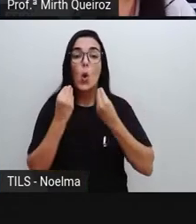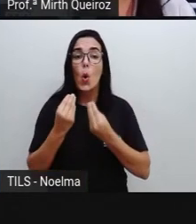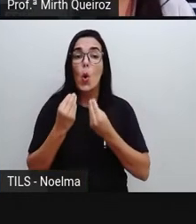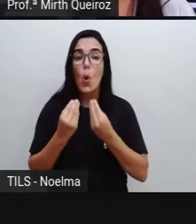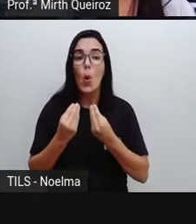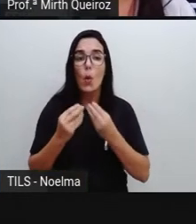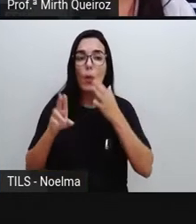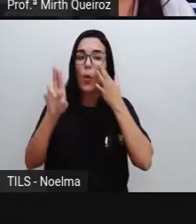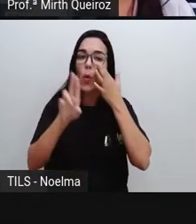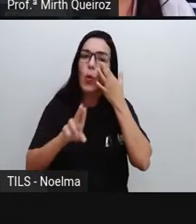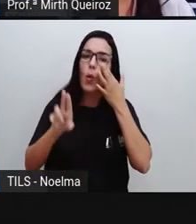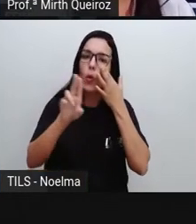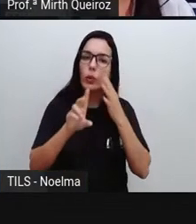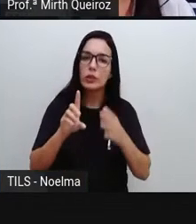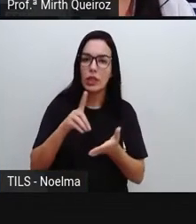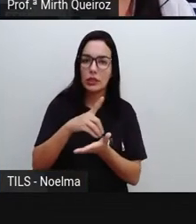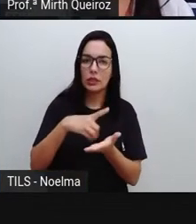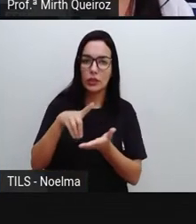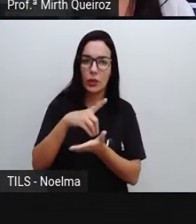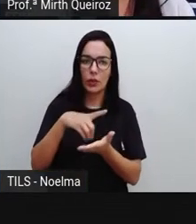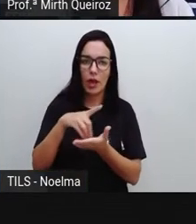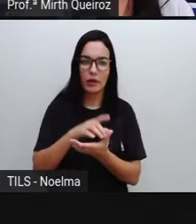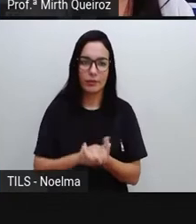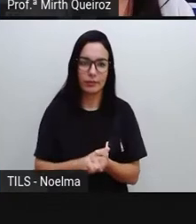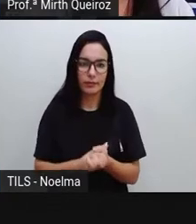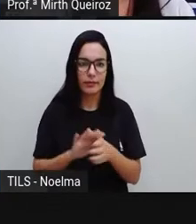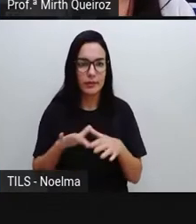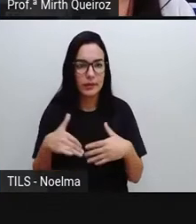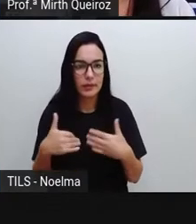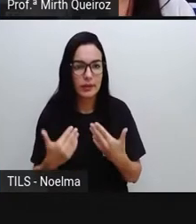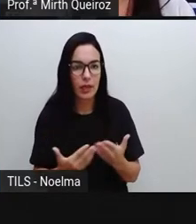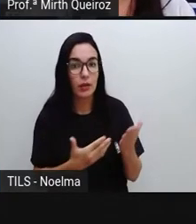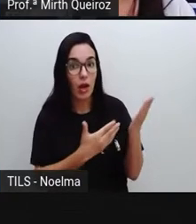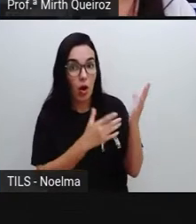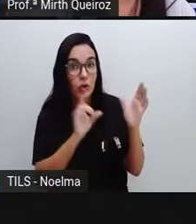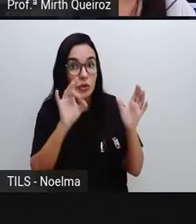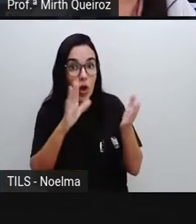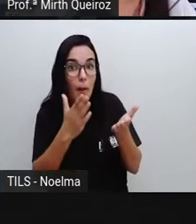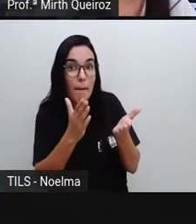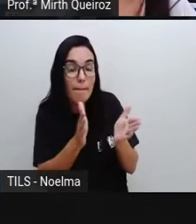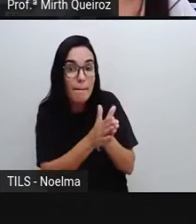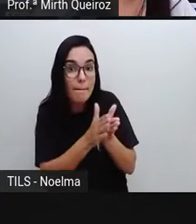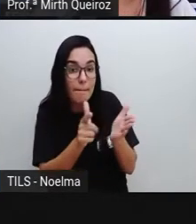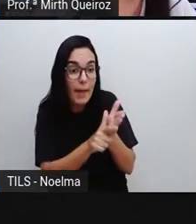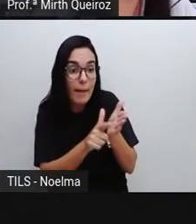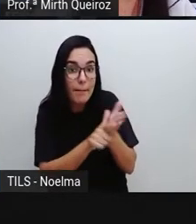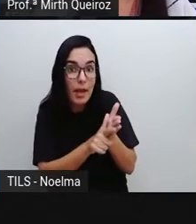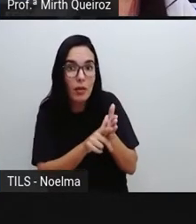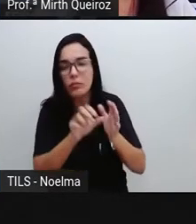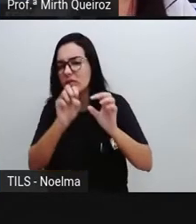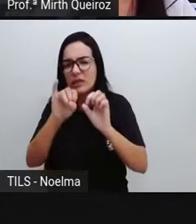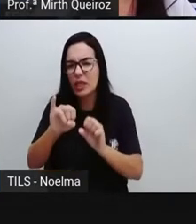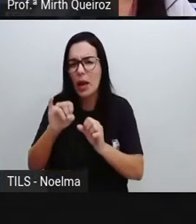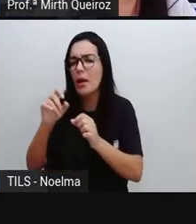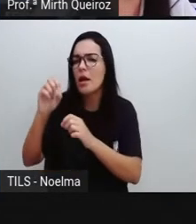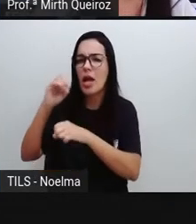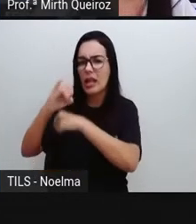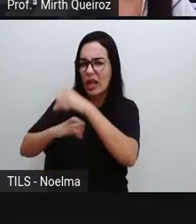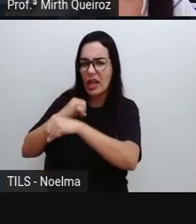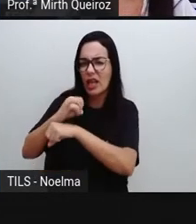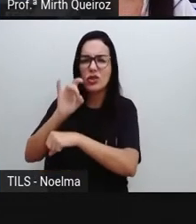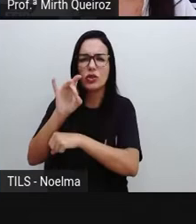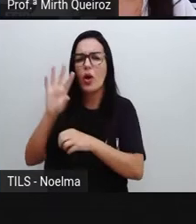faz para a gente usar o dicionário? Isso, o dicionário físico, certo? O dicionário eletrônico, basta eu colocar